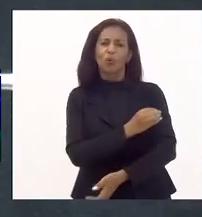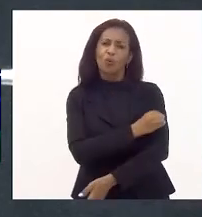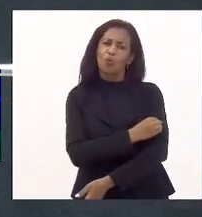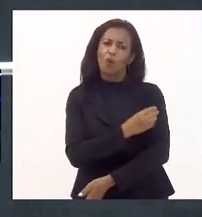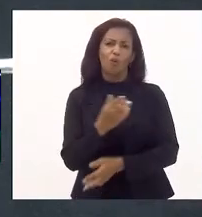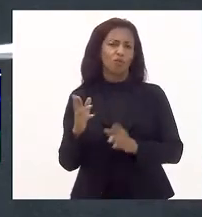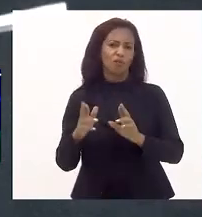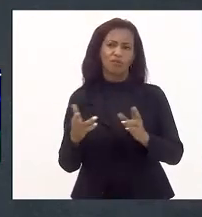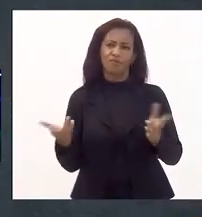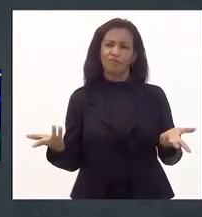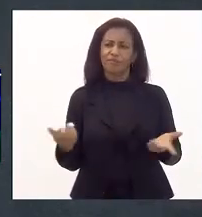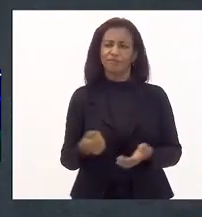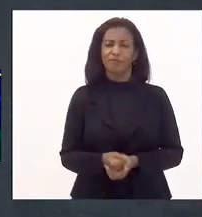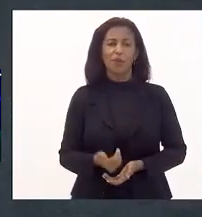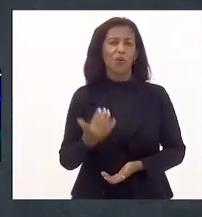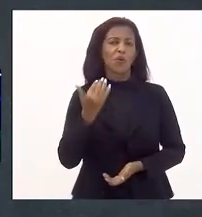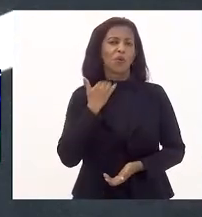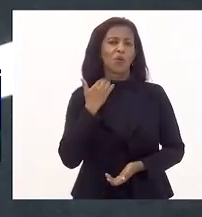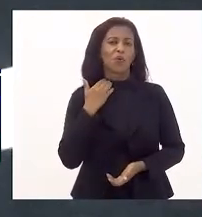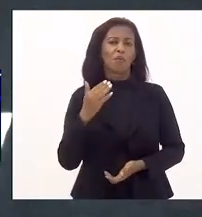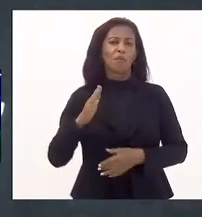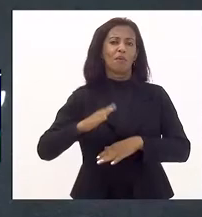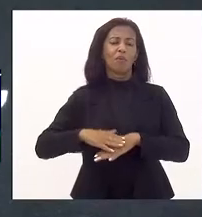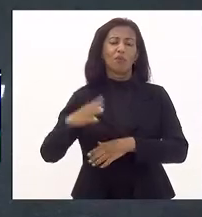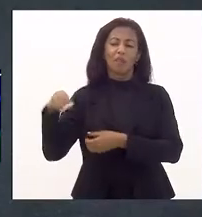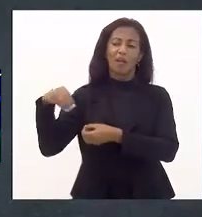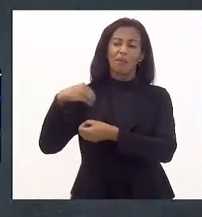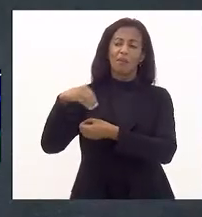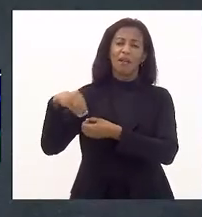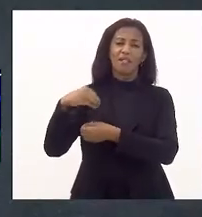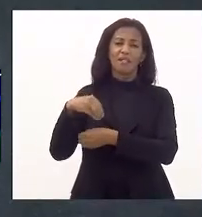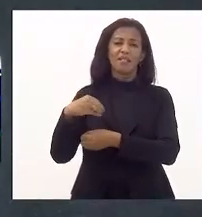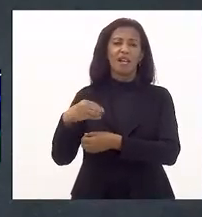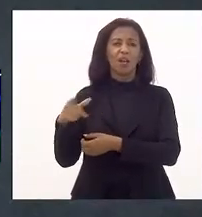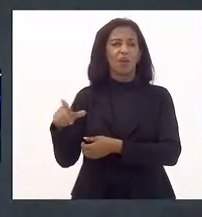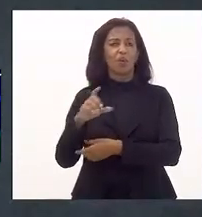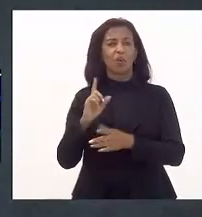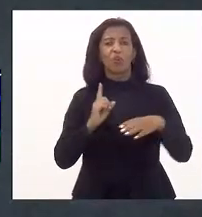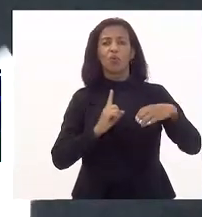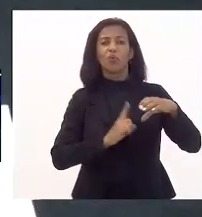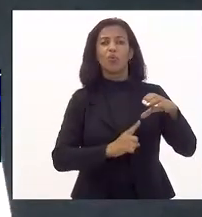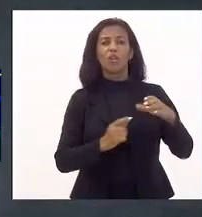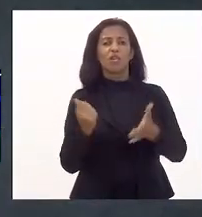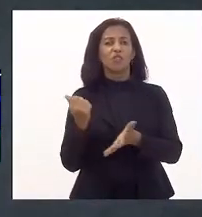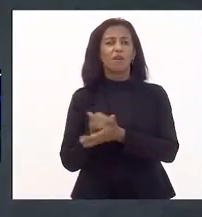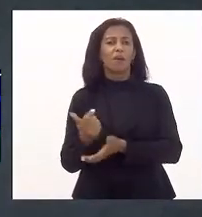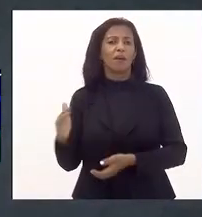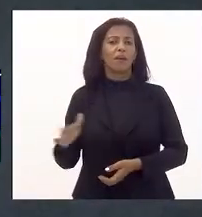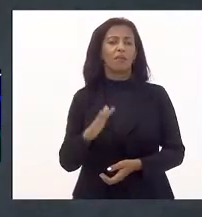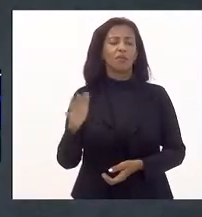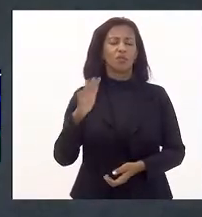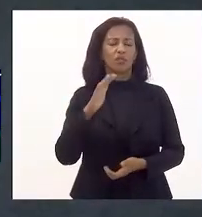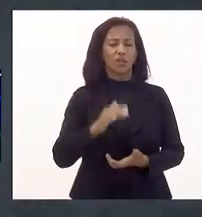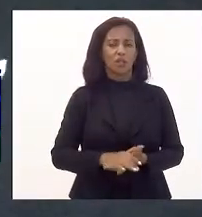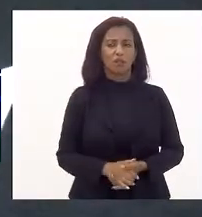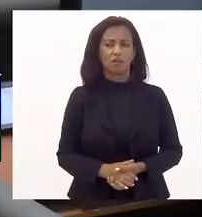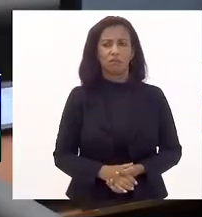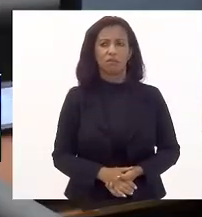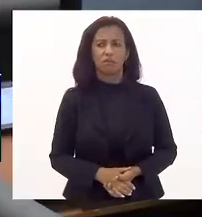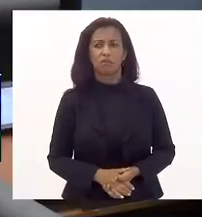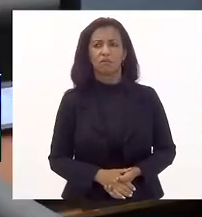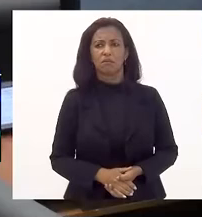ser diferente. O banco vai botar mais álcool, quem vai pagar são os próprios clientes, não tenho dúvida disso. Valeu, presidente. Obrigado.